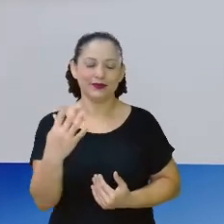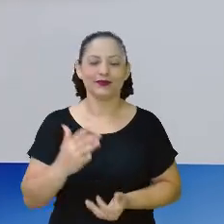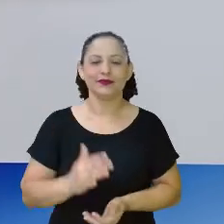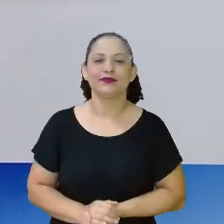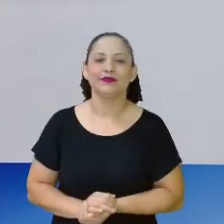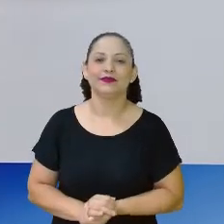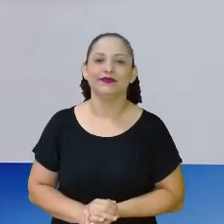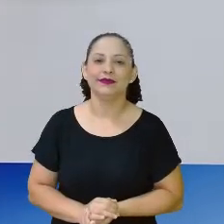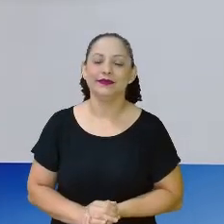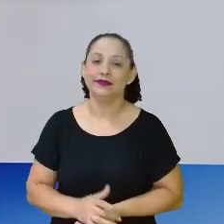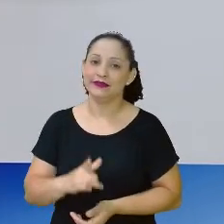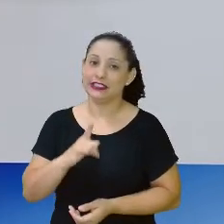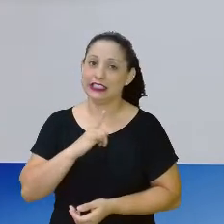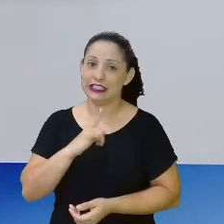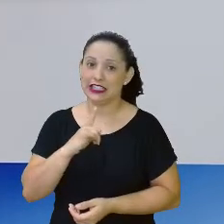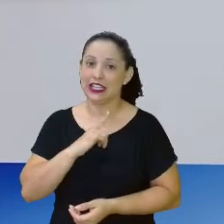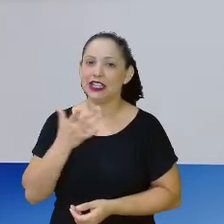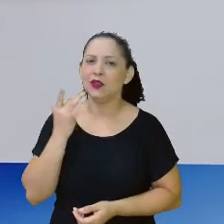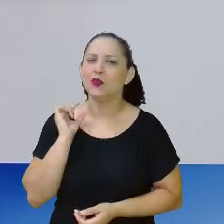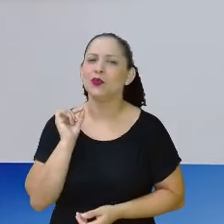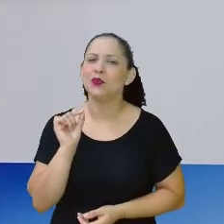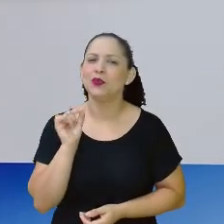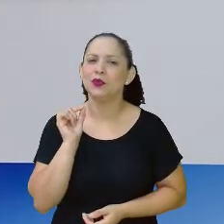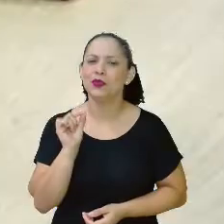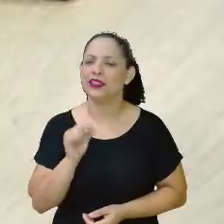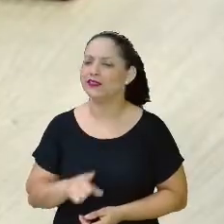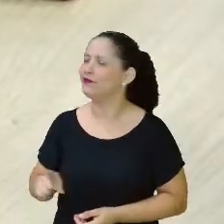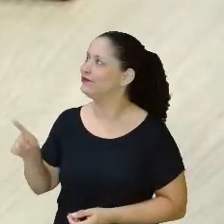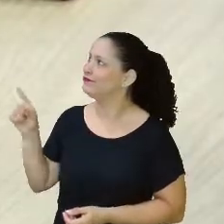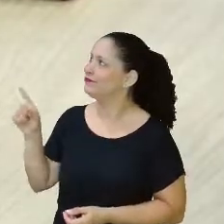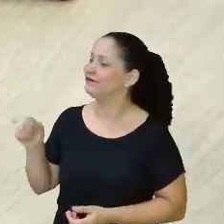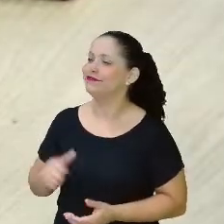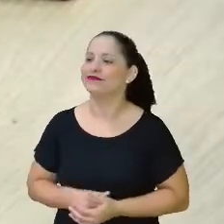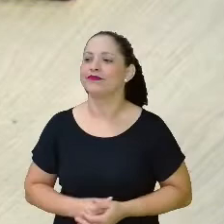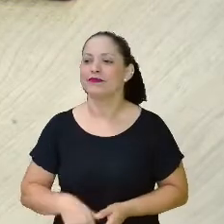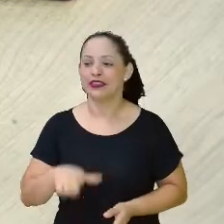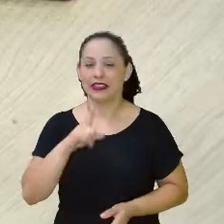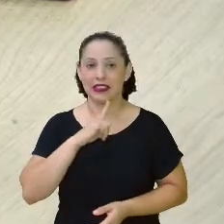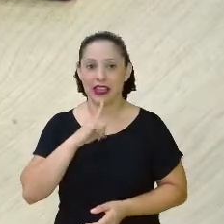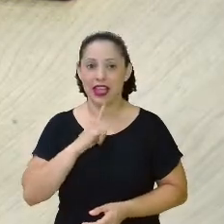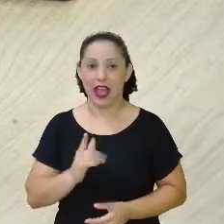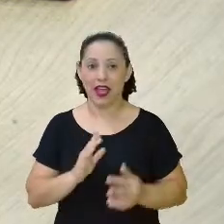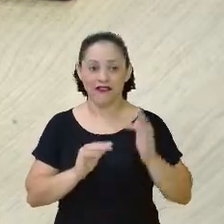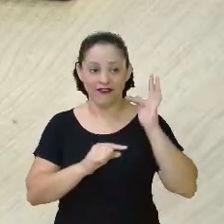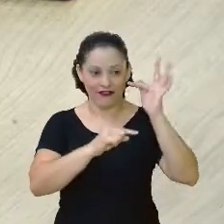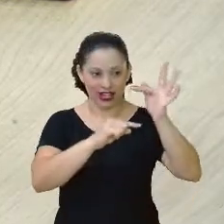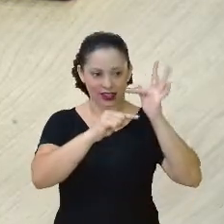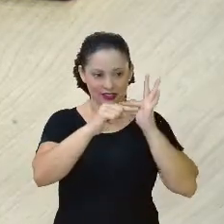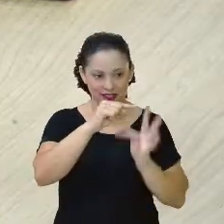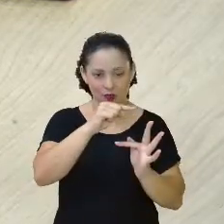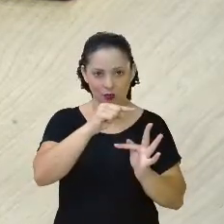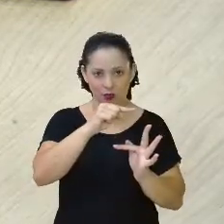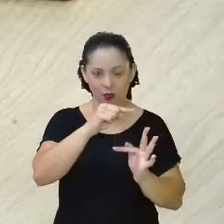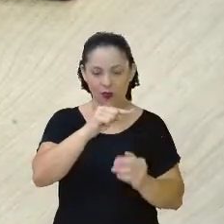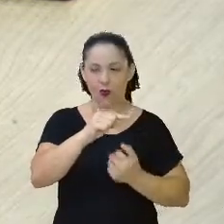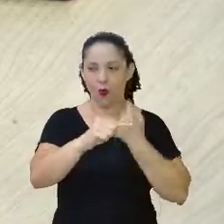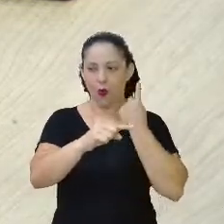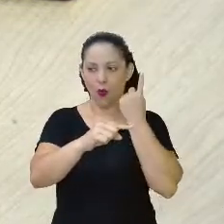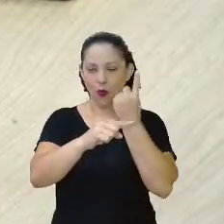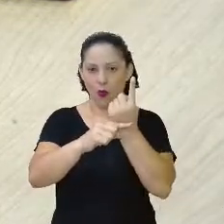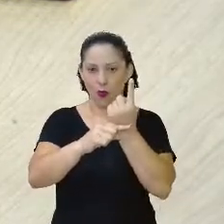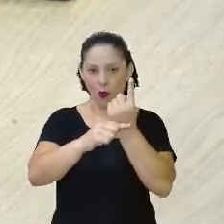Aí eu trouxe para vocês, ó, a fração dividida em quatro partes. E, ó, eu vou botar